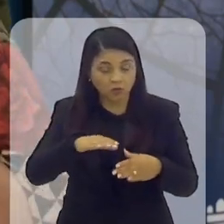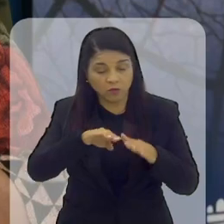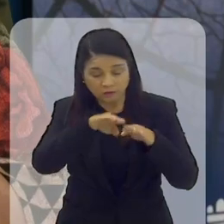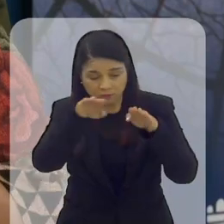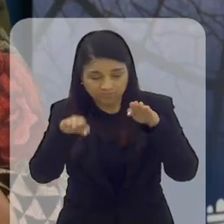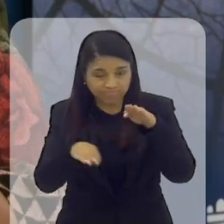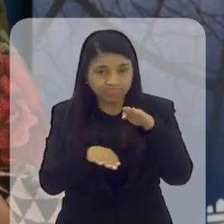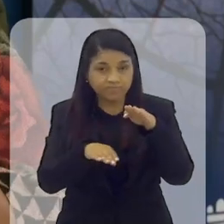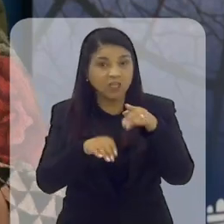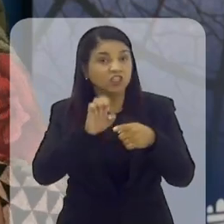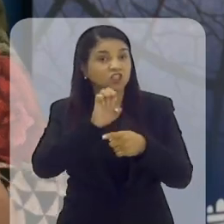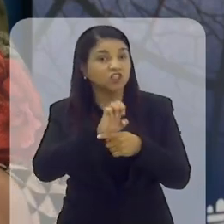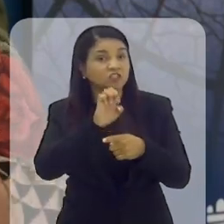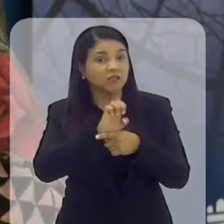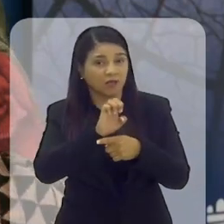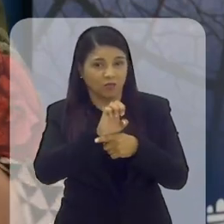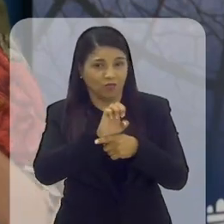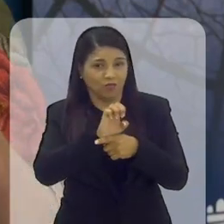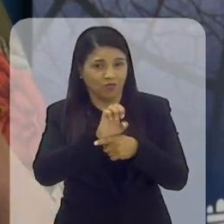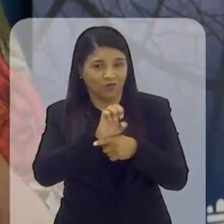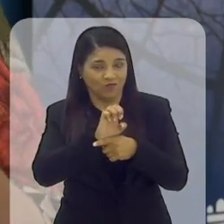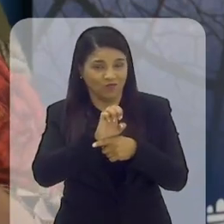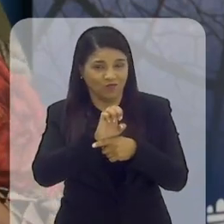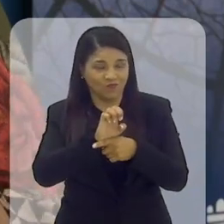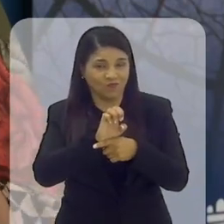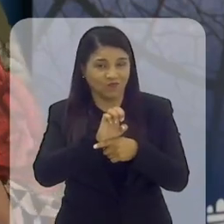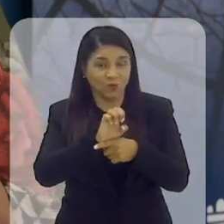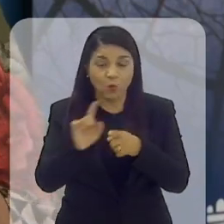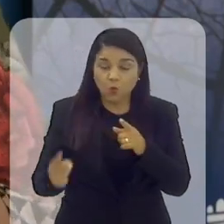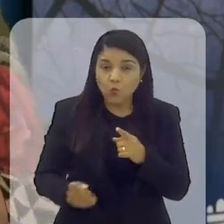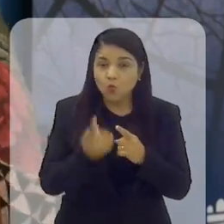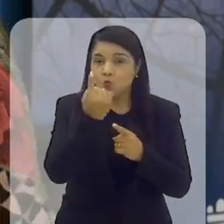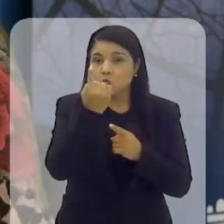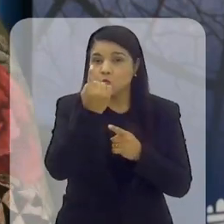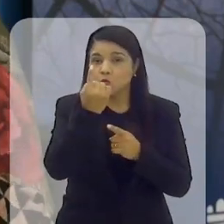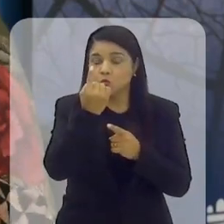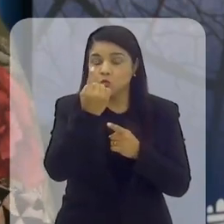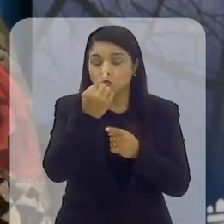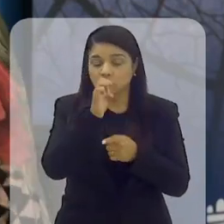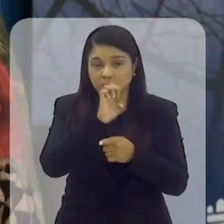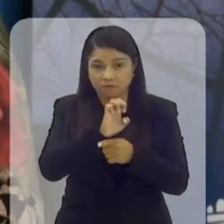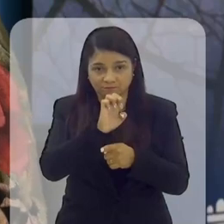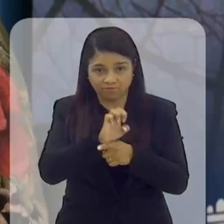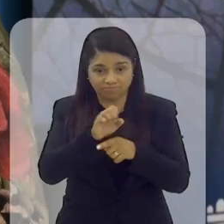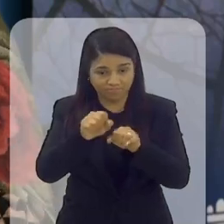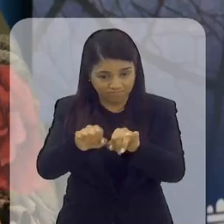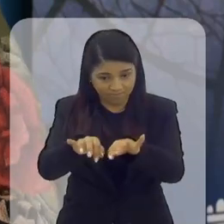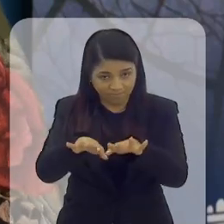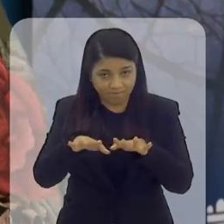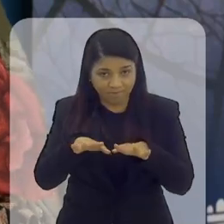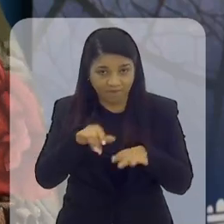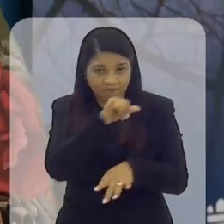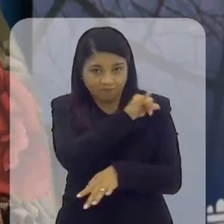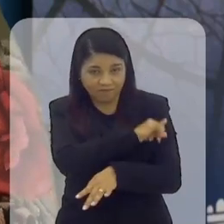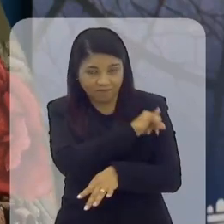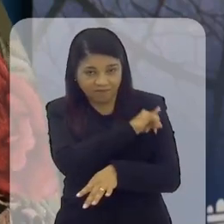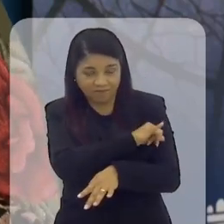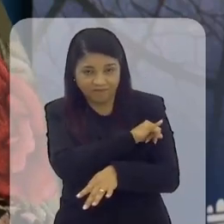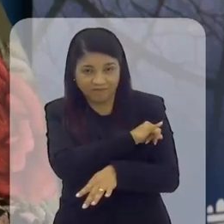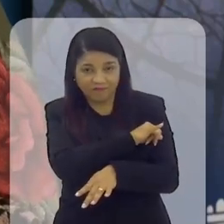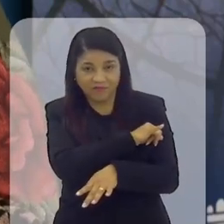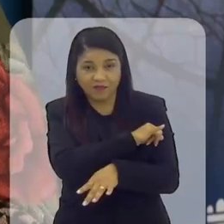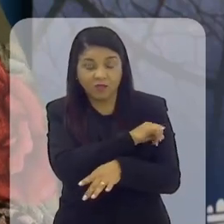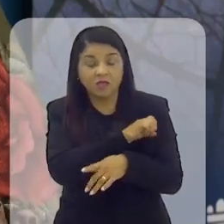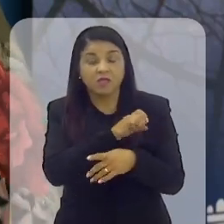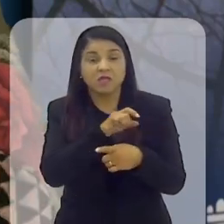um âmbito subnacional, nós somos a esfera estadual. Então, nós fomos um único parlamento que se envolveu, além de